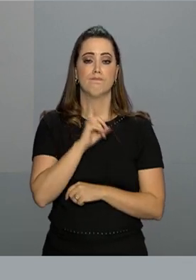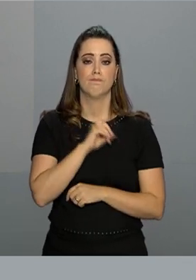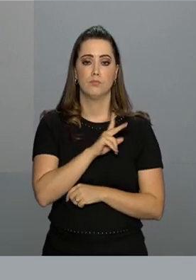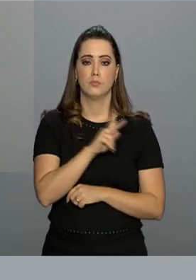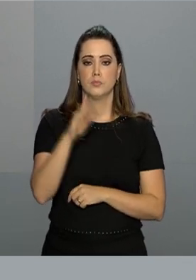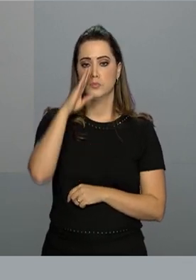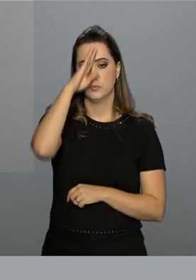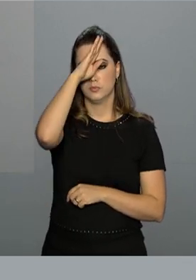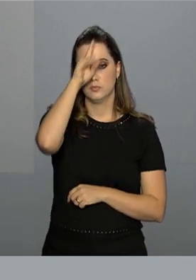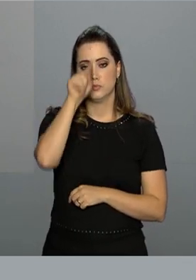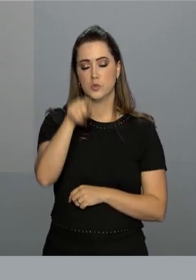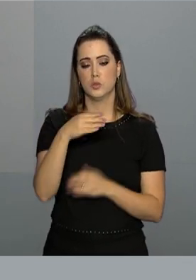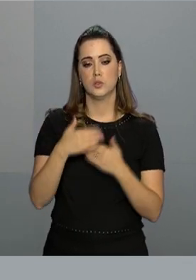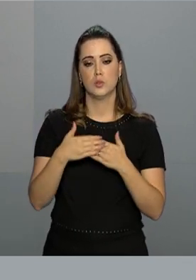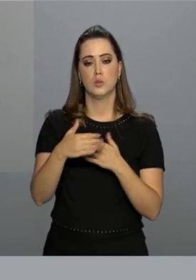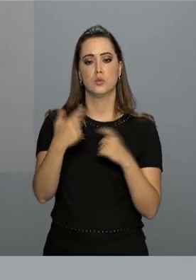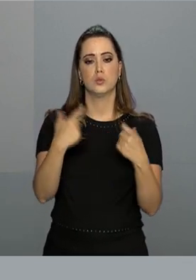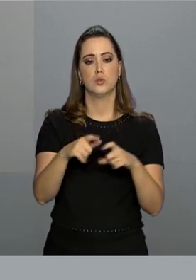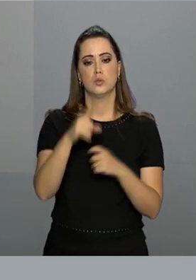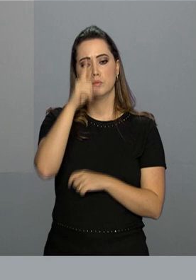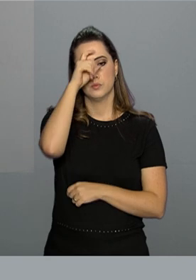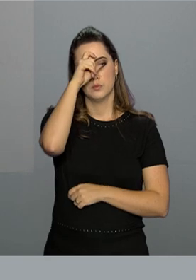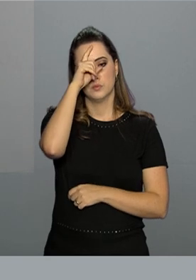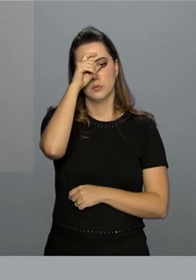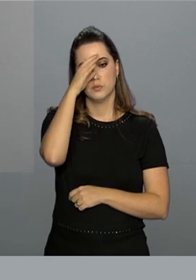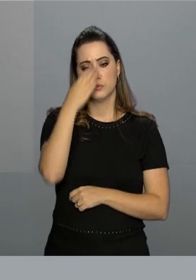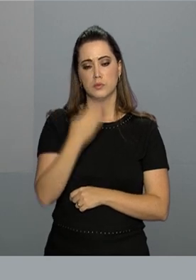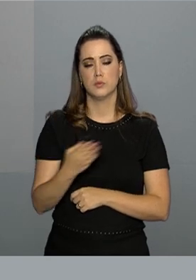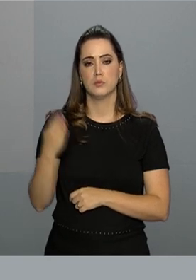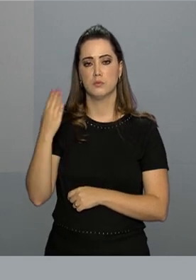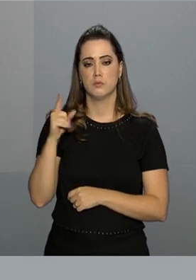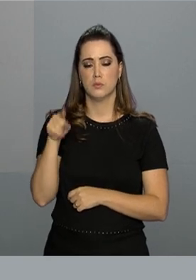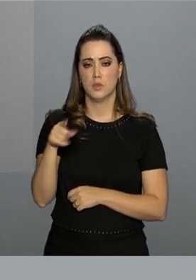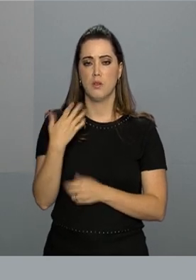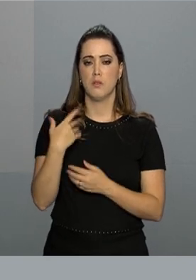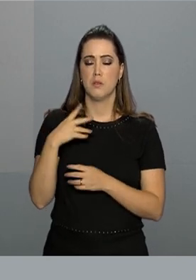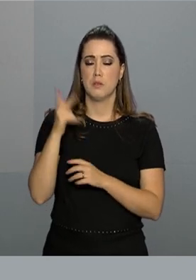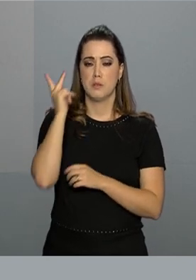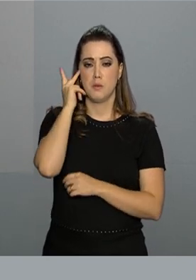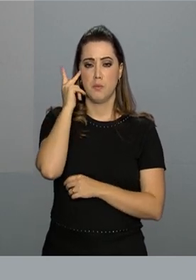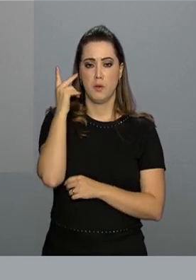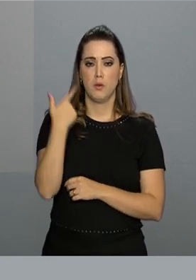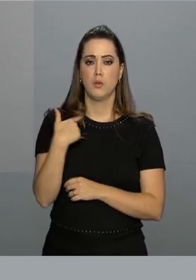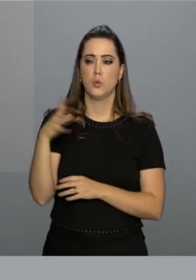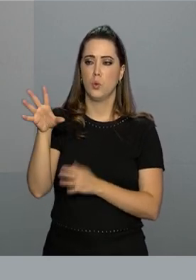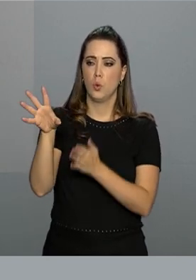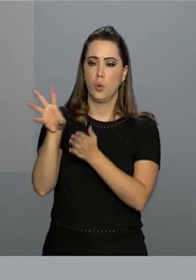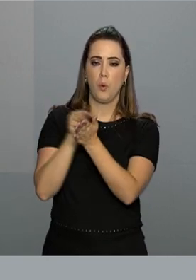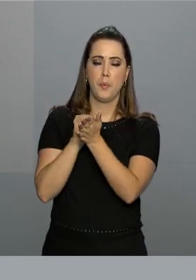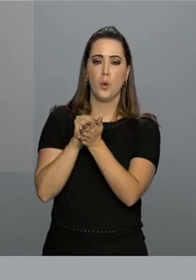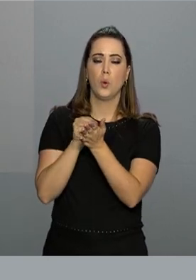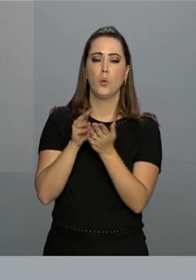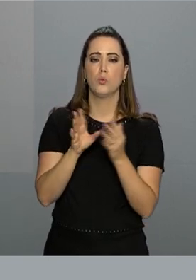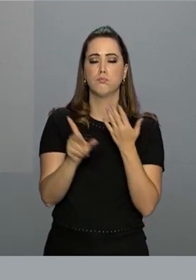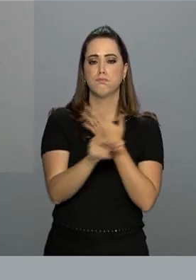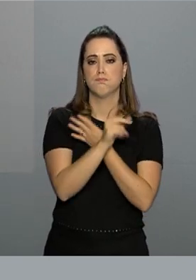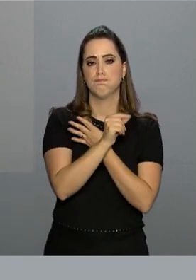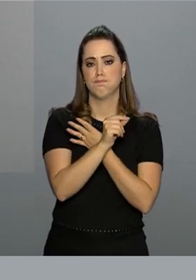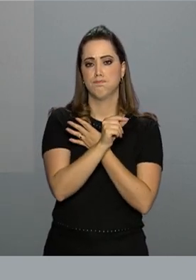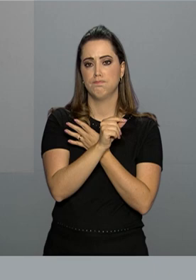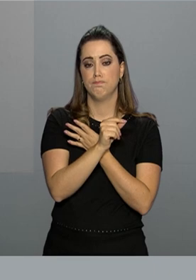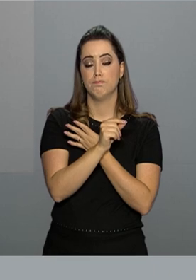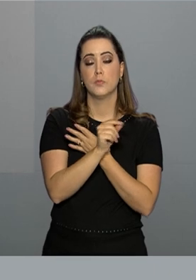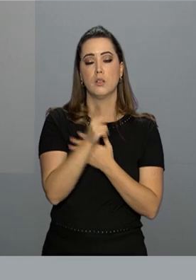Jair Bolsonaro, que continua internado no Hospital Albert Einstein, em São Paulo, replicou o texto nas redes sociais,